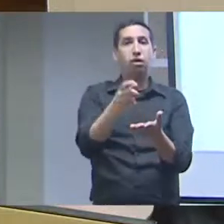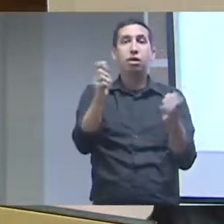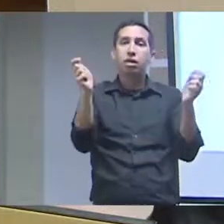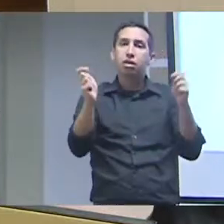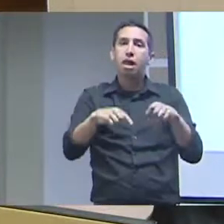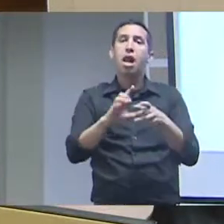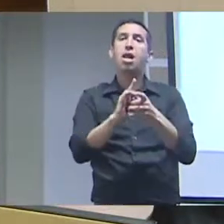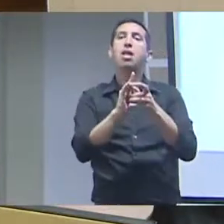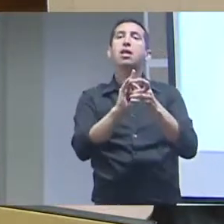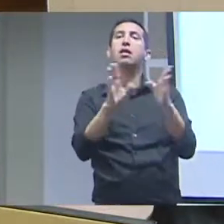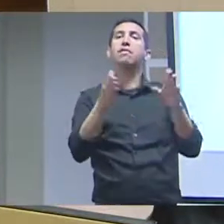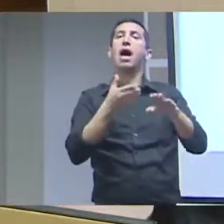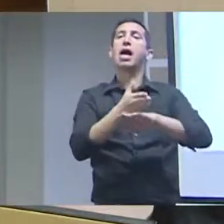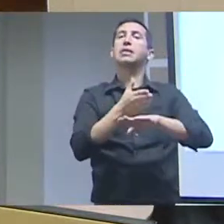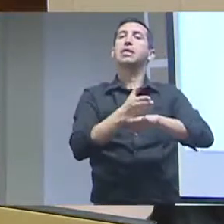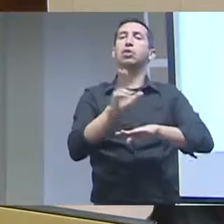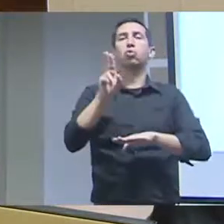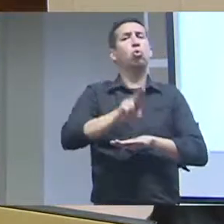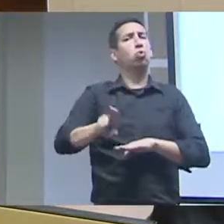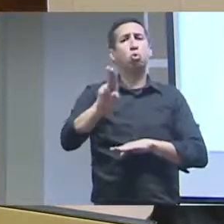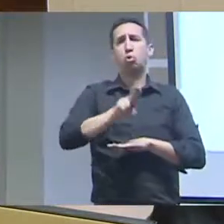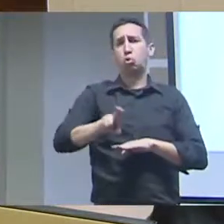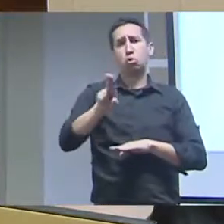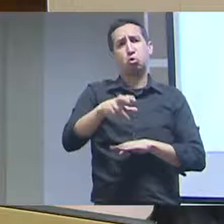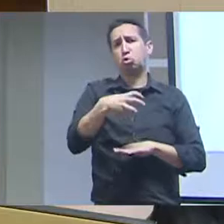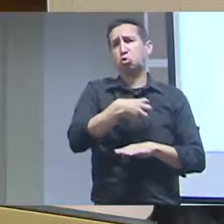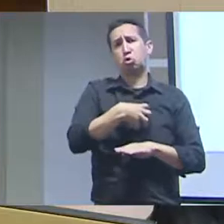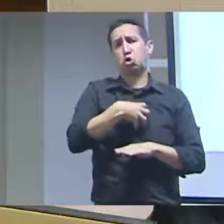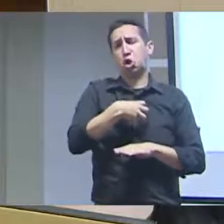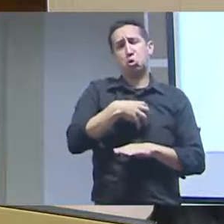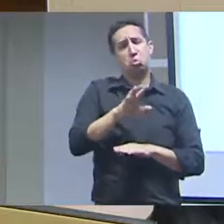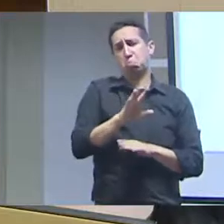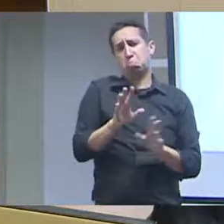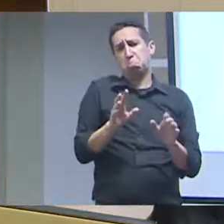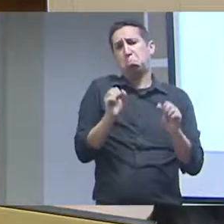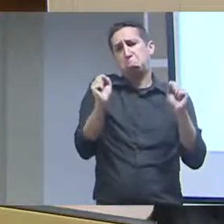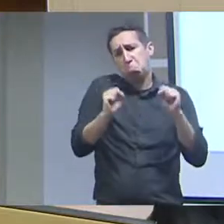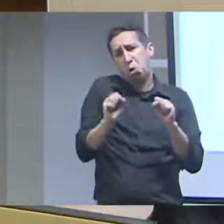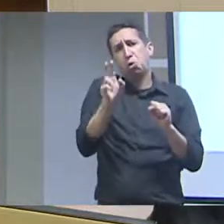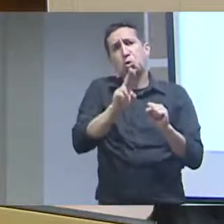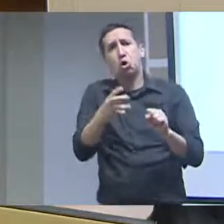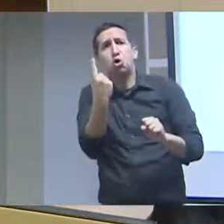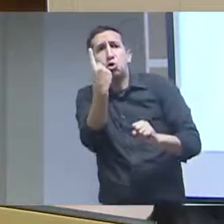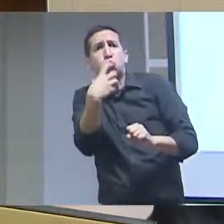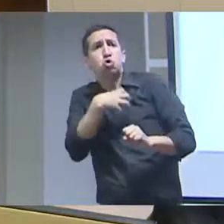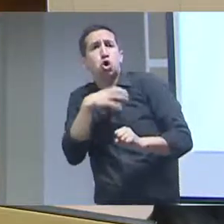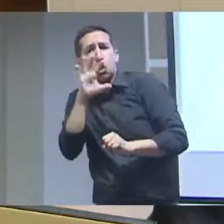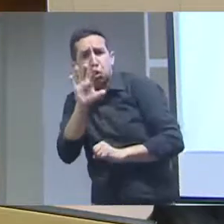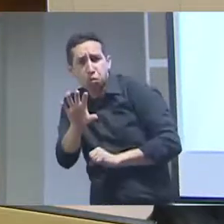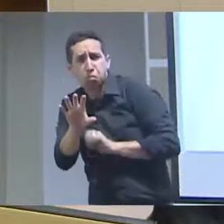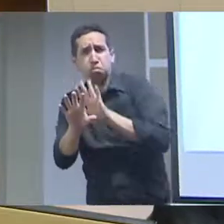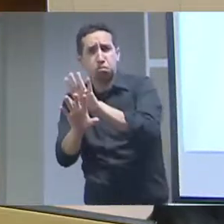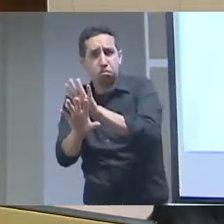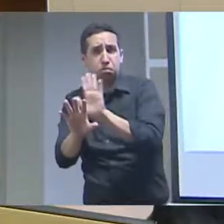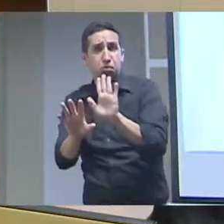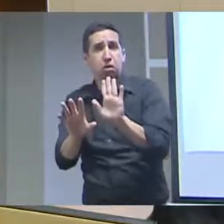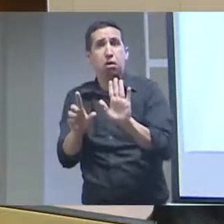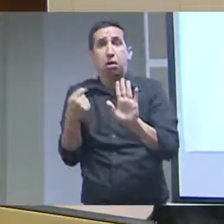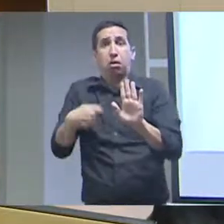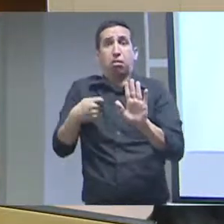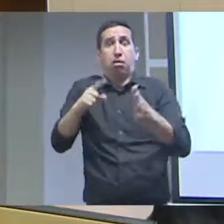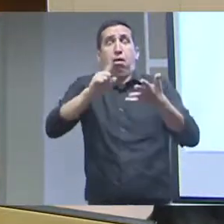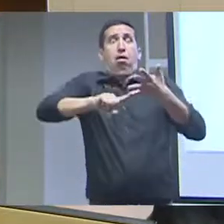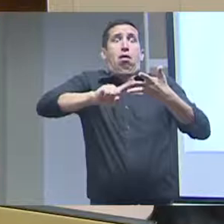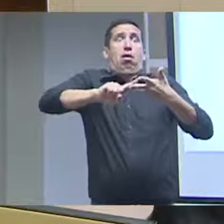formato que permitam a sua exploração e uso. Forma e formato. Que eles sejam disponibilizados de uma forma, que você não tenha grandes